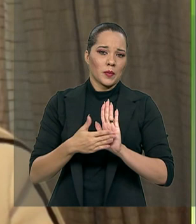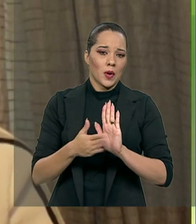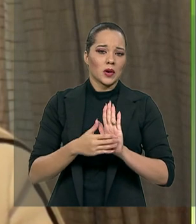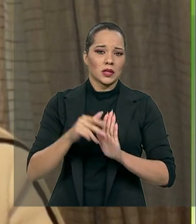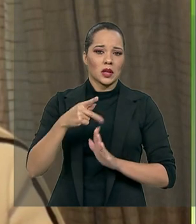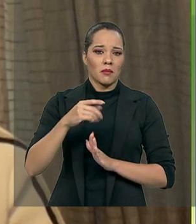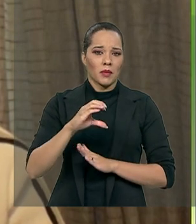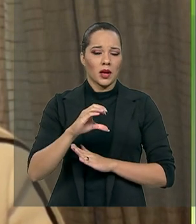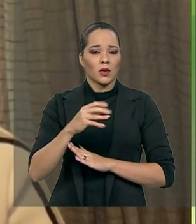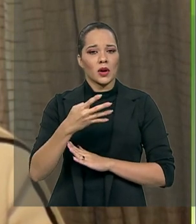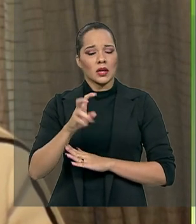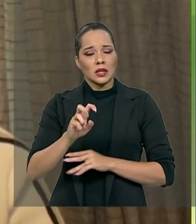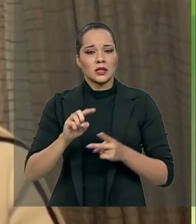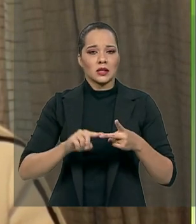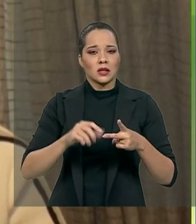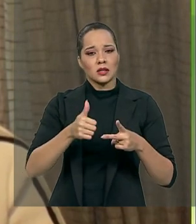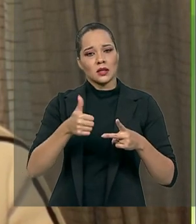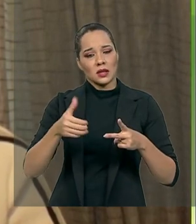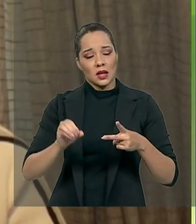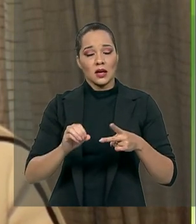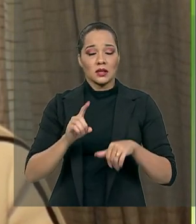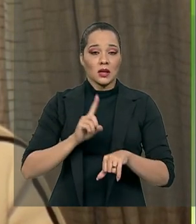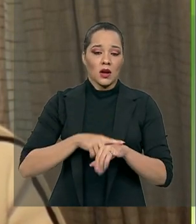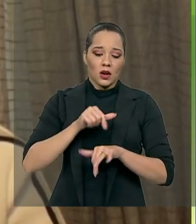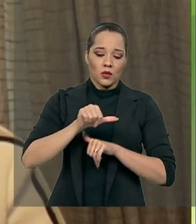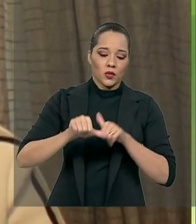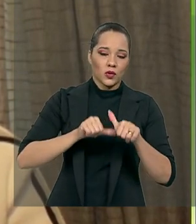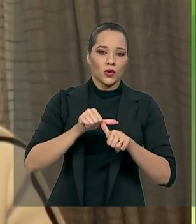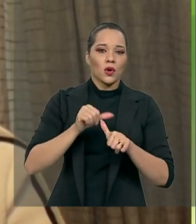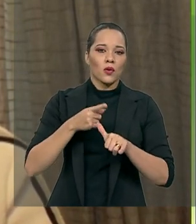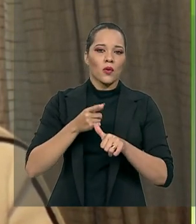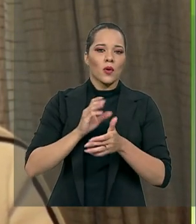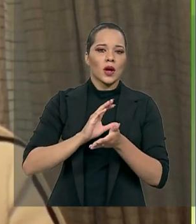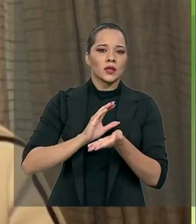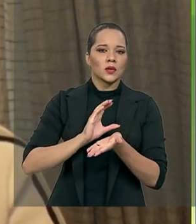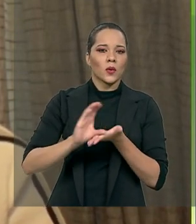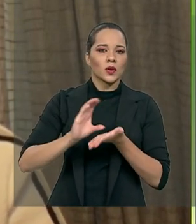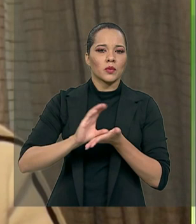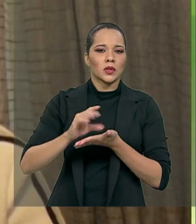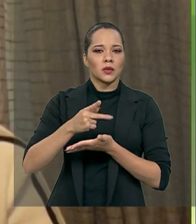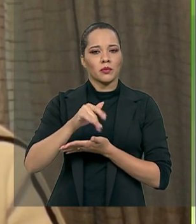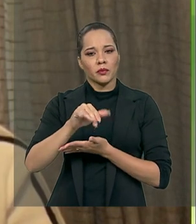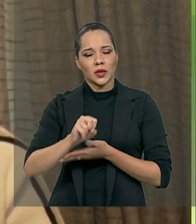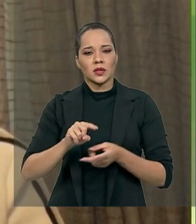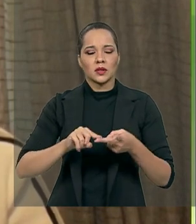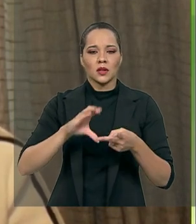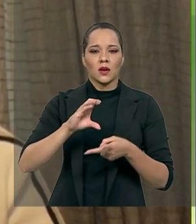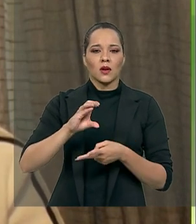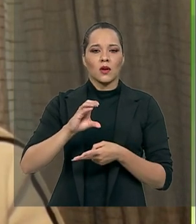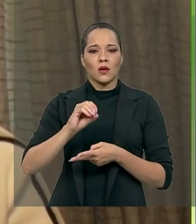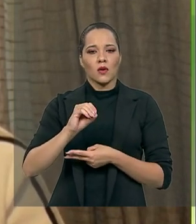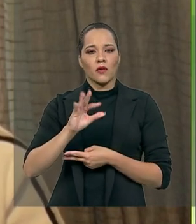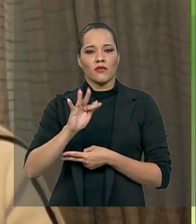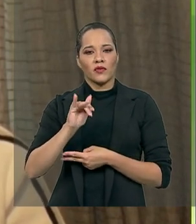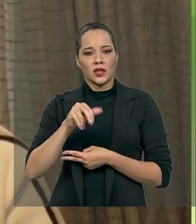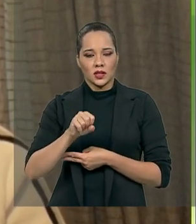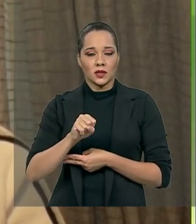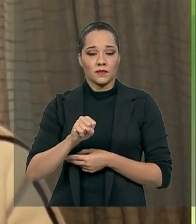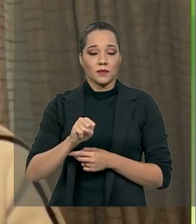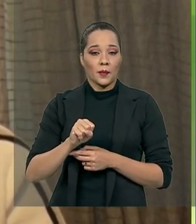da PEC 45 e 110 na hora que mexeu com as contribuições ao PIS e a COFINS. Acho difícil